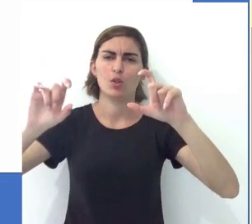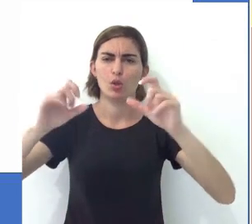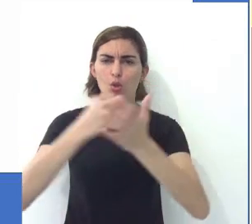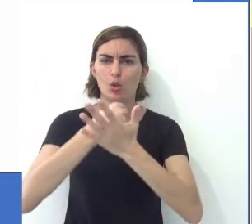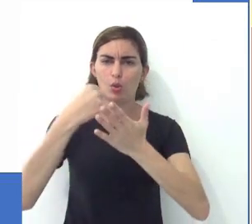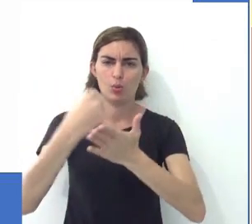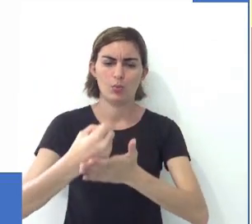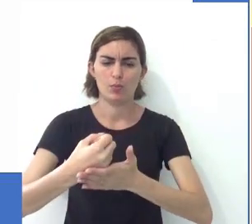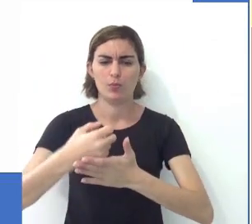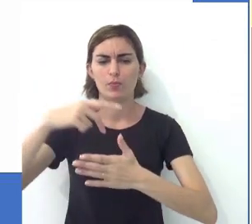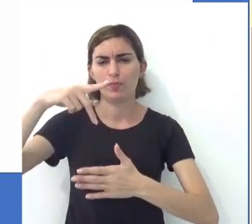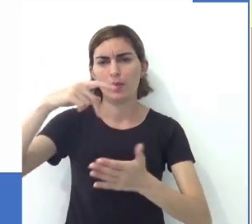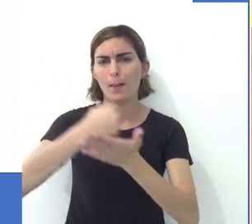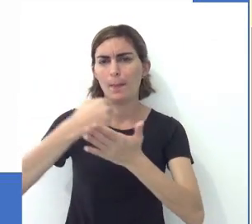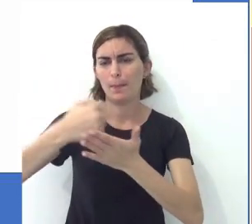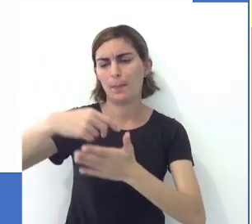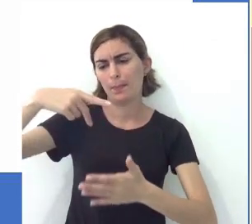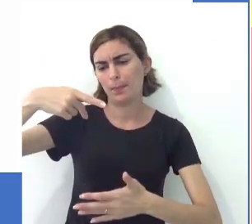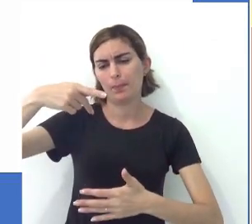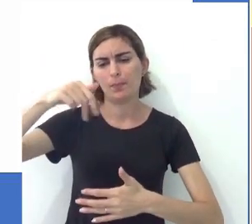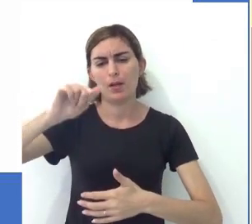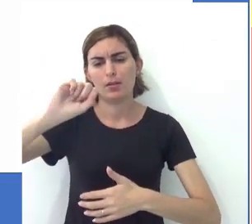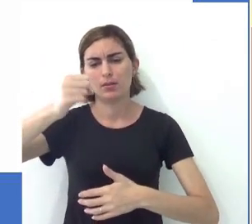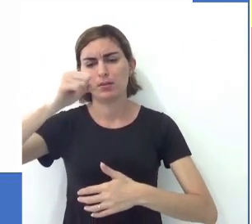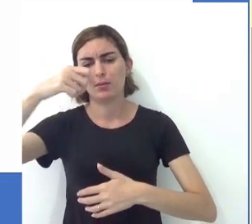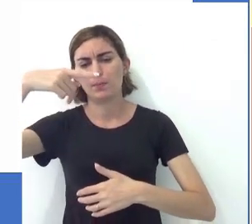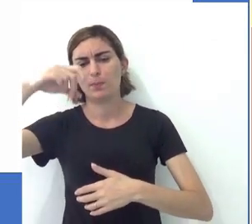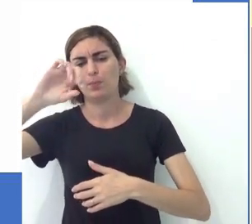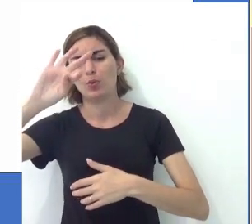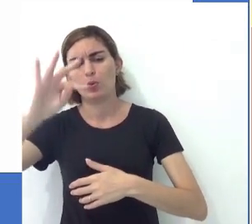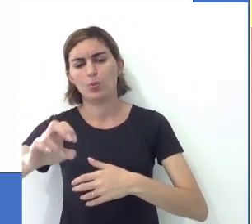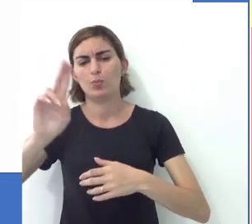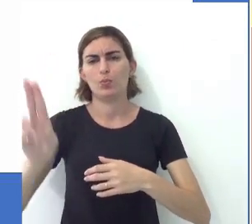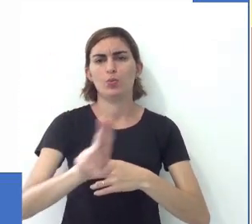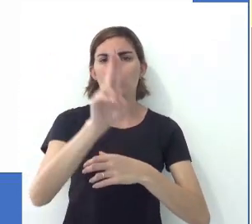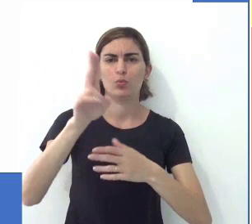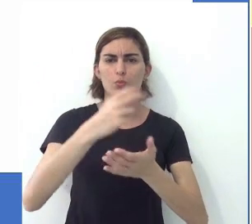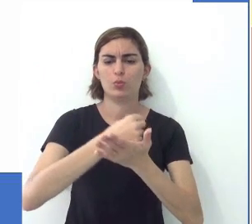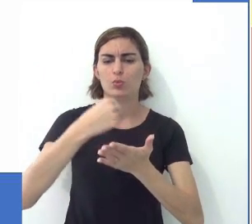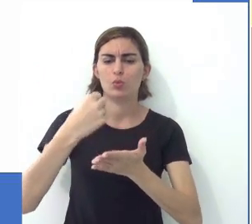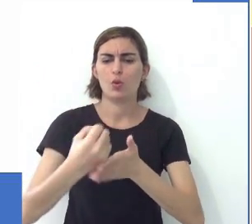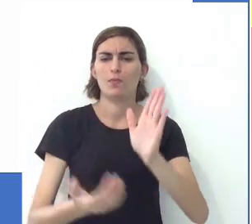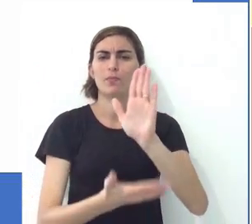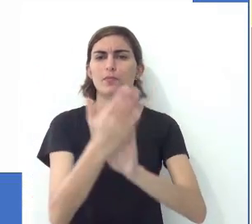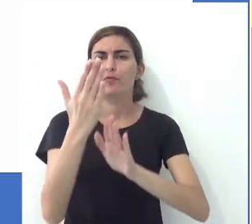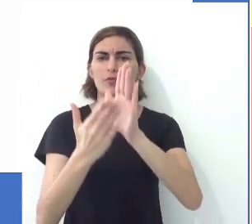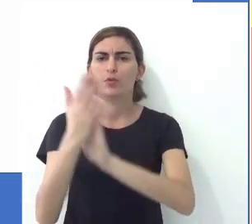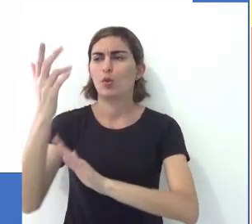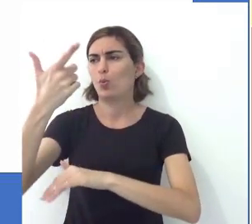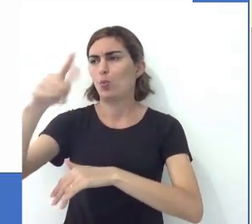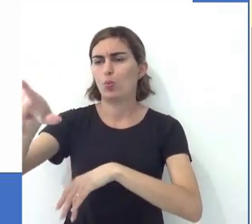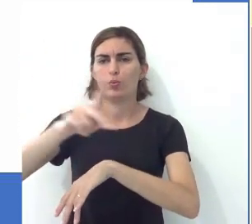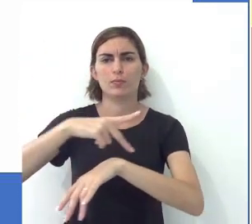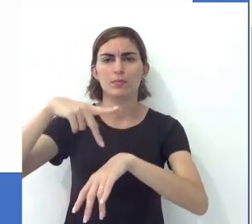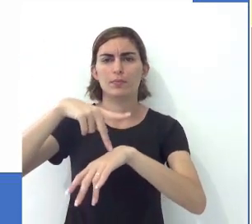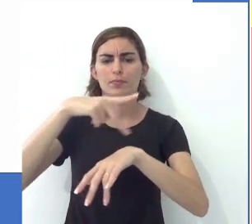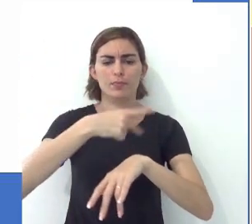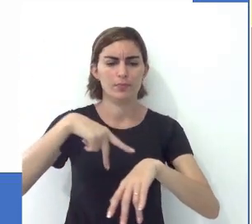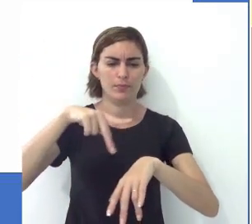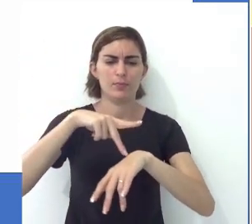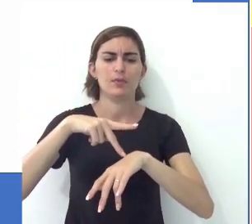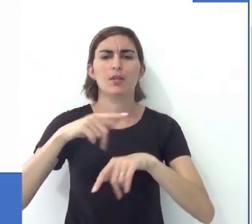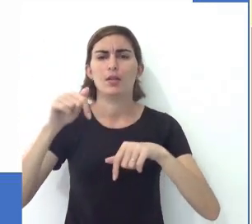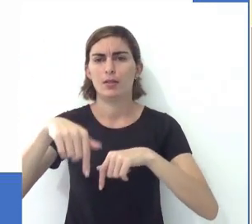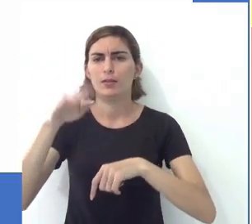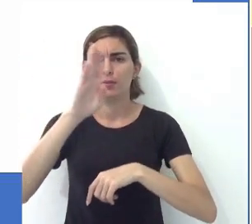foto de um documento chamado de passaporte, né? Que você pode utilizar esse documento para viajar para outros